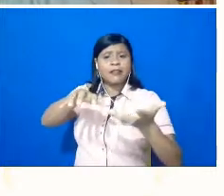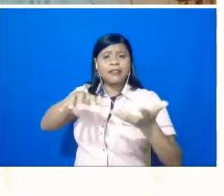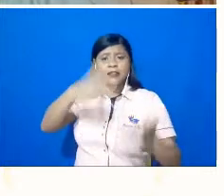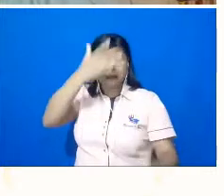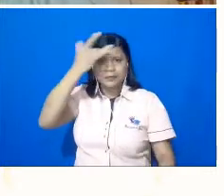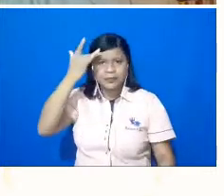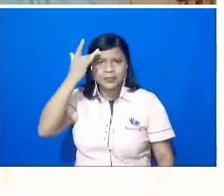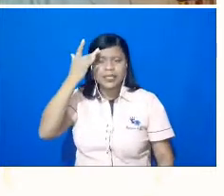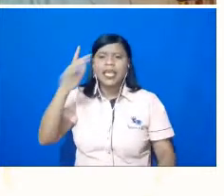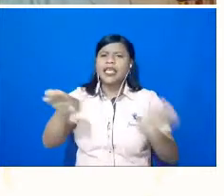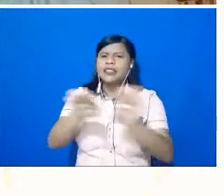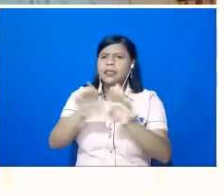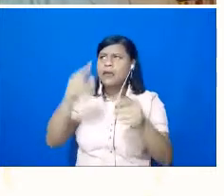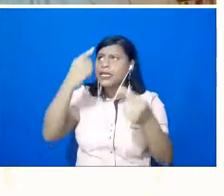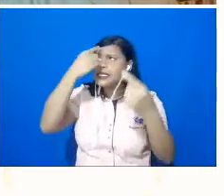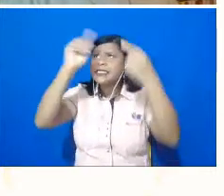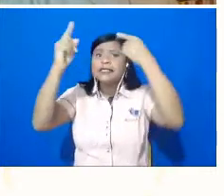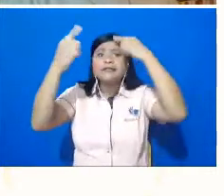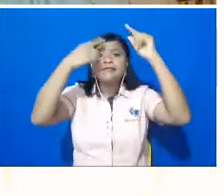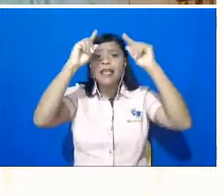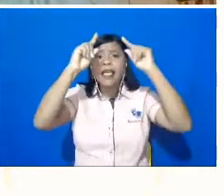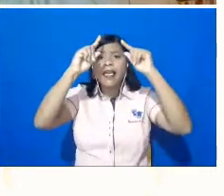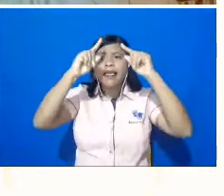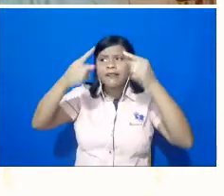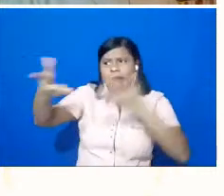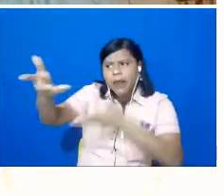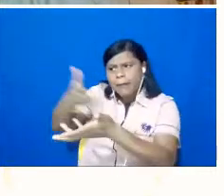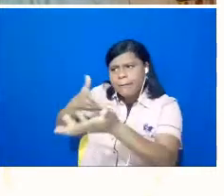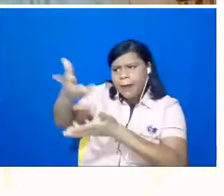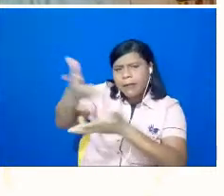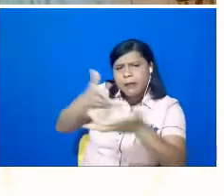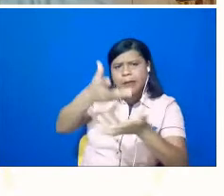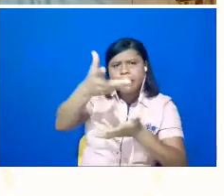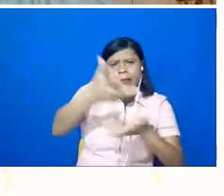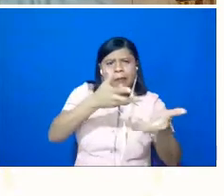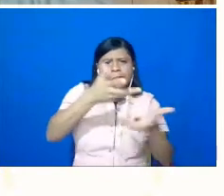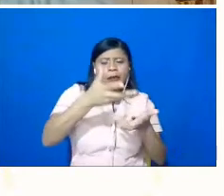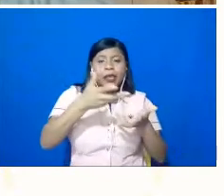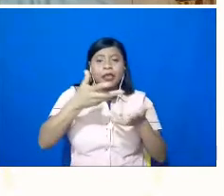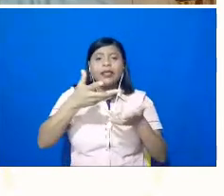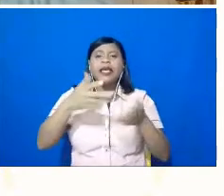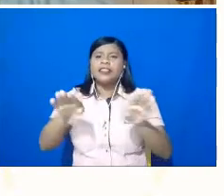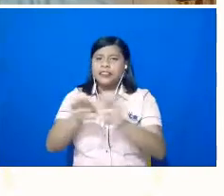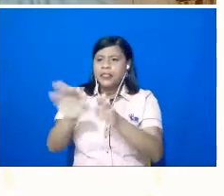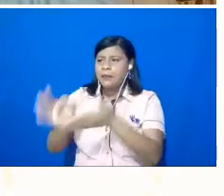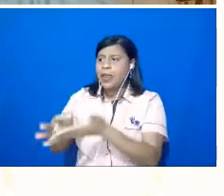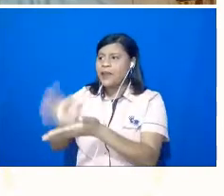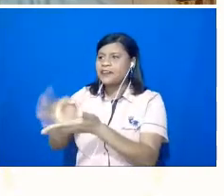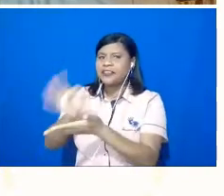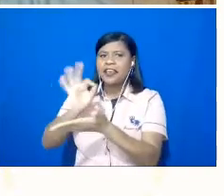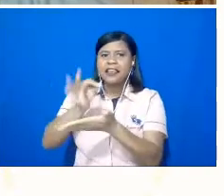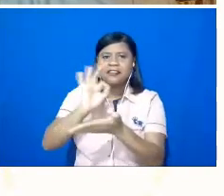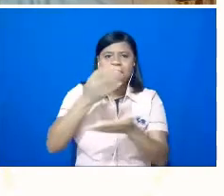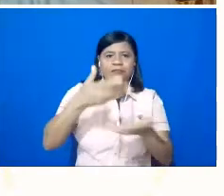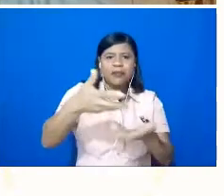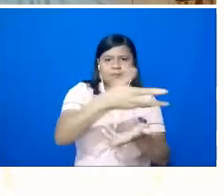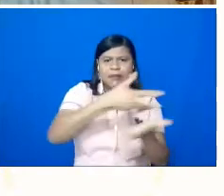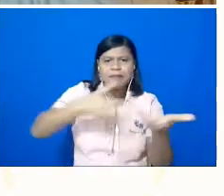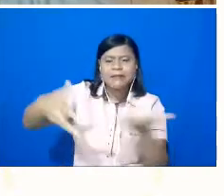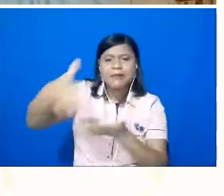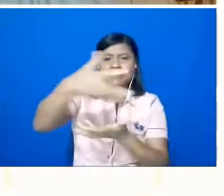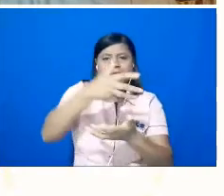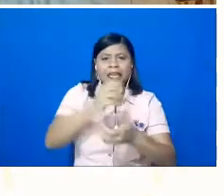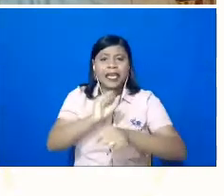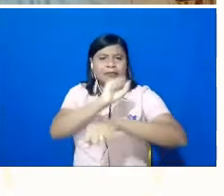troca de ideias, não só nesses momentos formais, mas os coffee breaks, as pausas, as